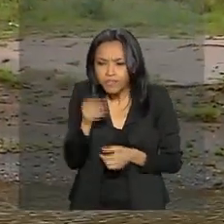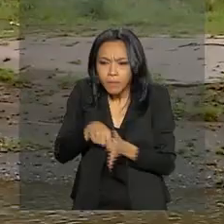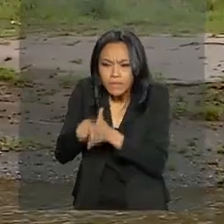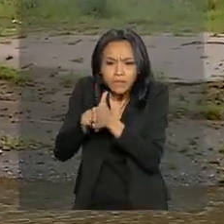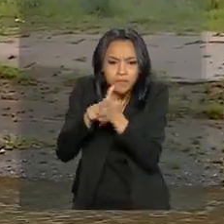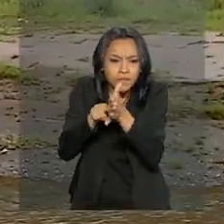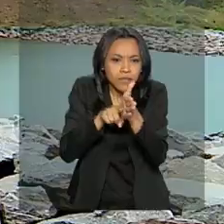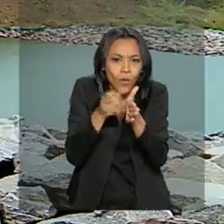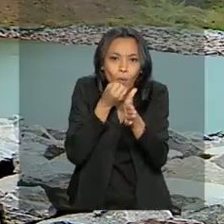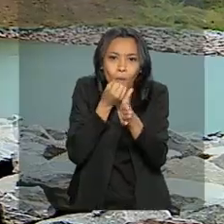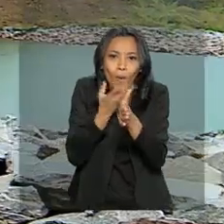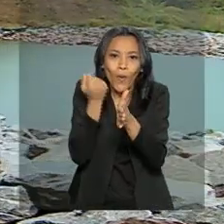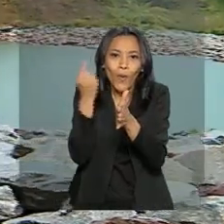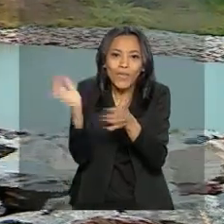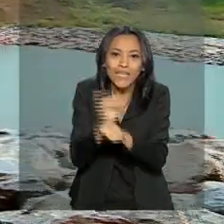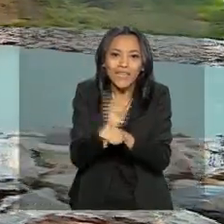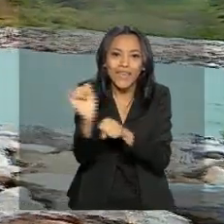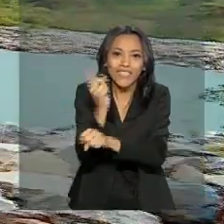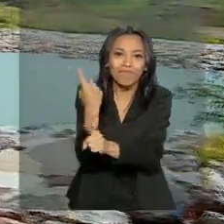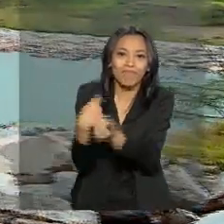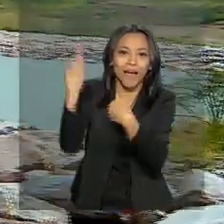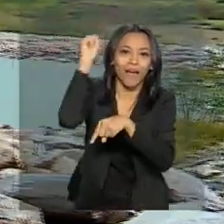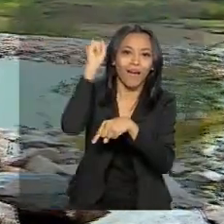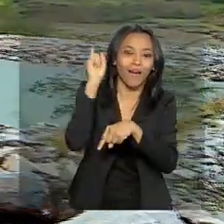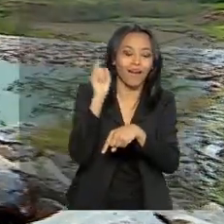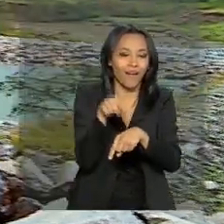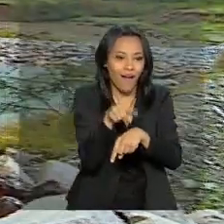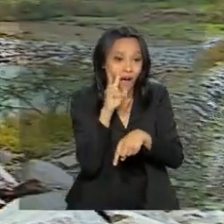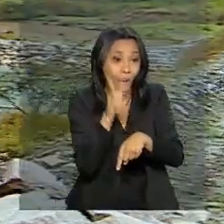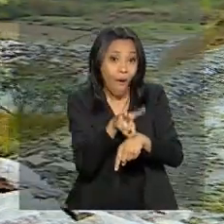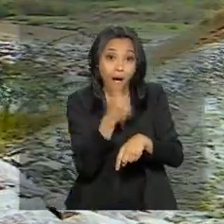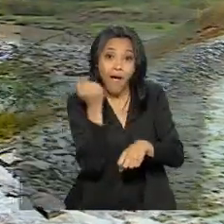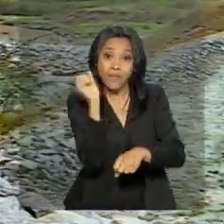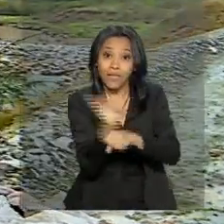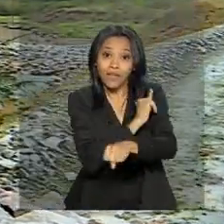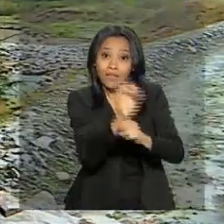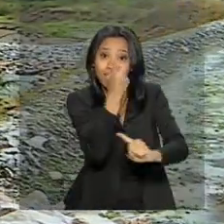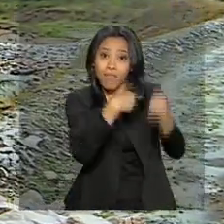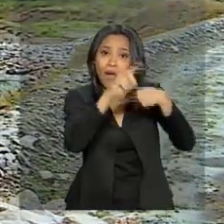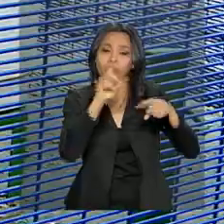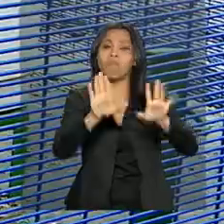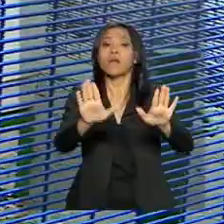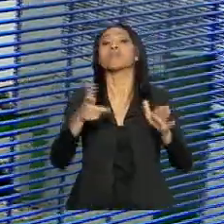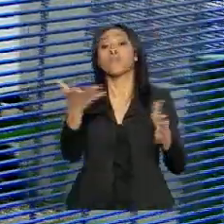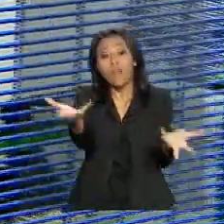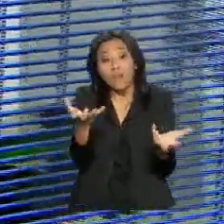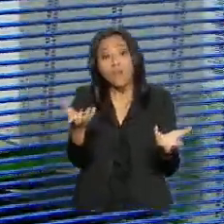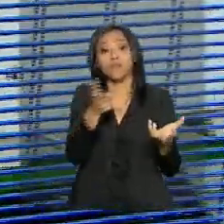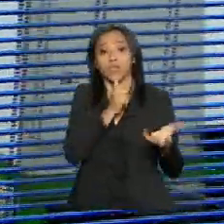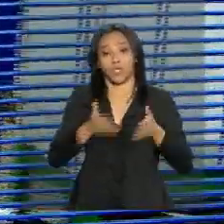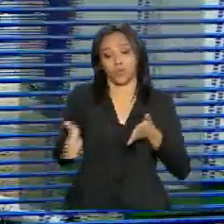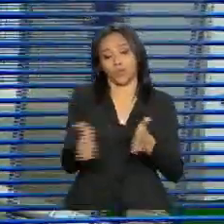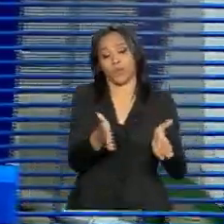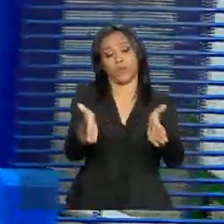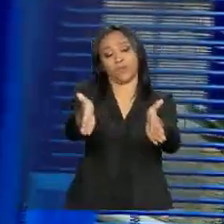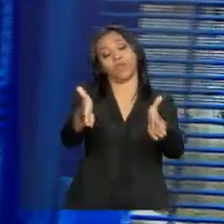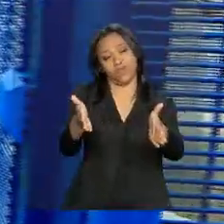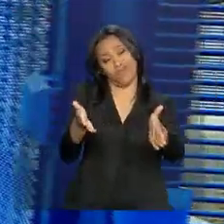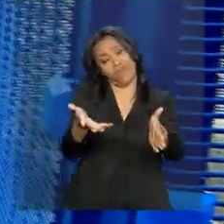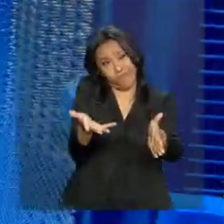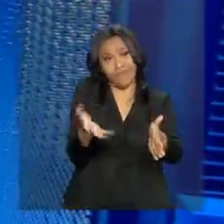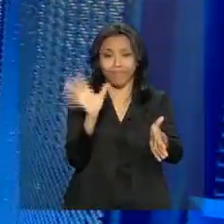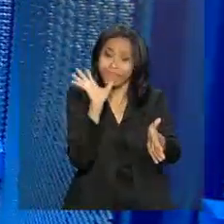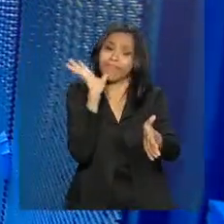nova tendo sucesso. Mas a gente também quer fazer com que a recuperação do Rio Doce, por mais que ela seja um pouco mais